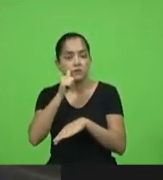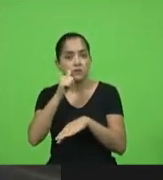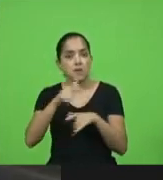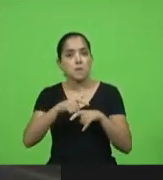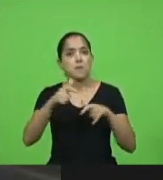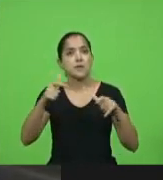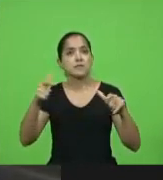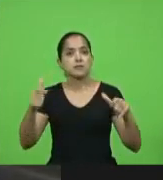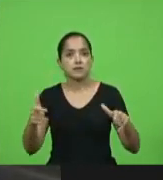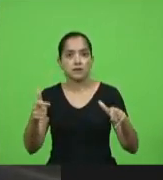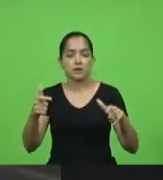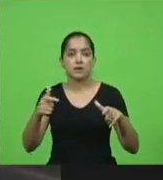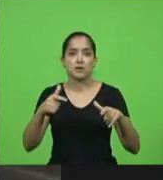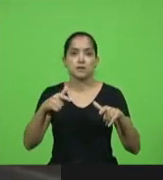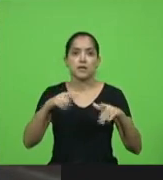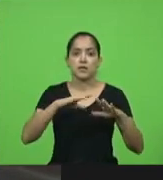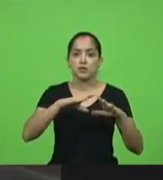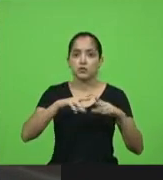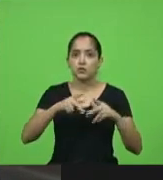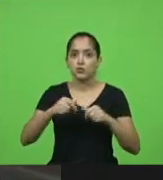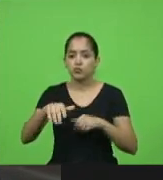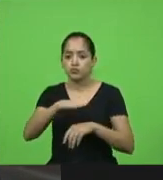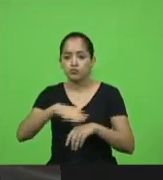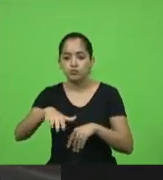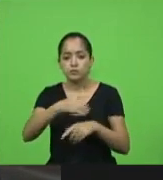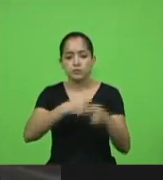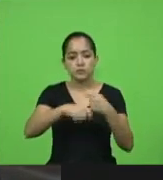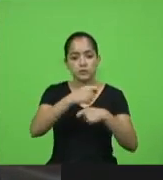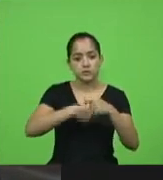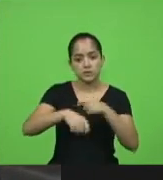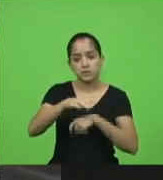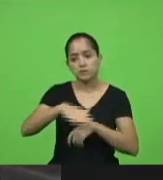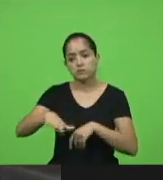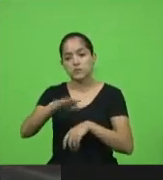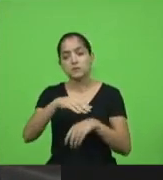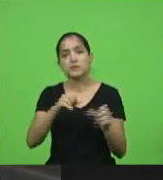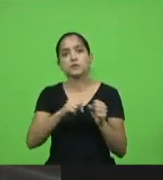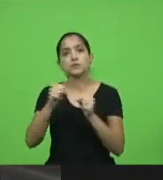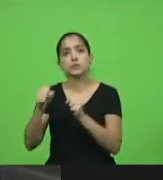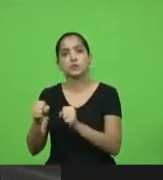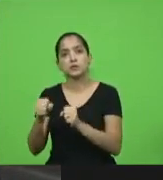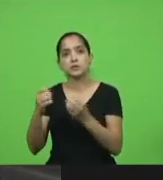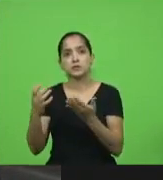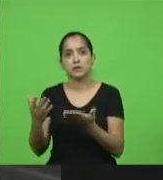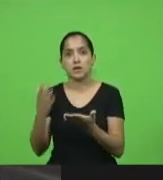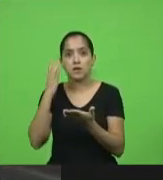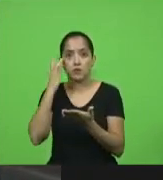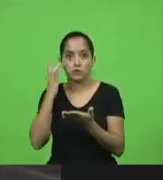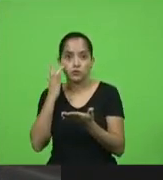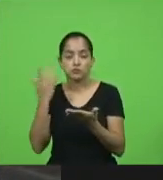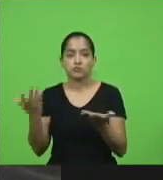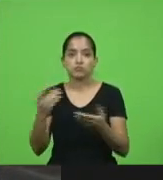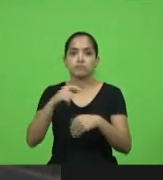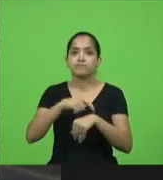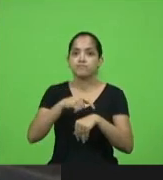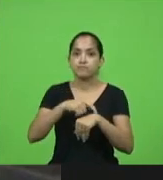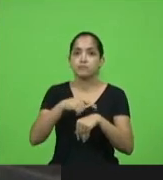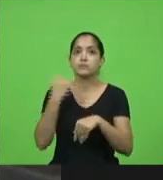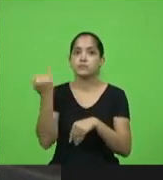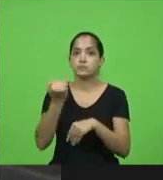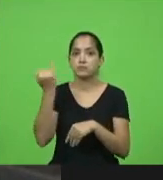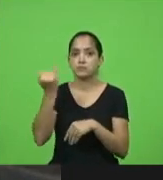os âmbitos tanto da economia quanto dos espaços de poder acho que é um momento bem oportuno para